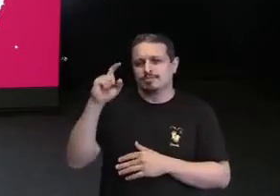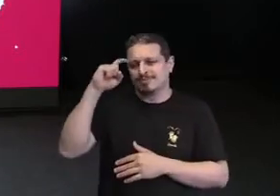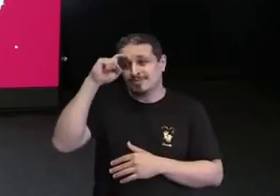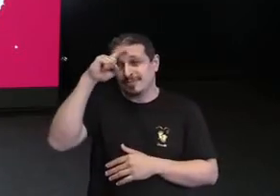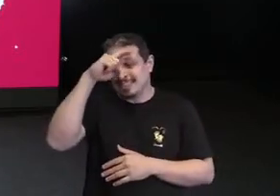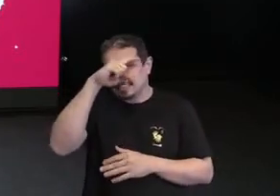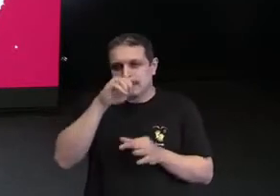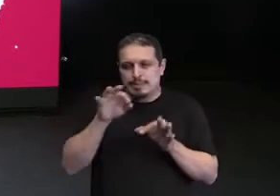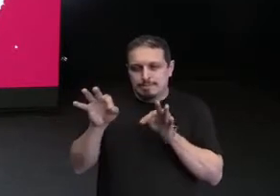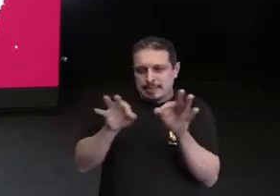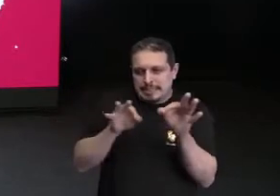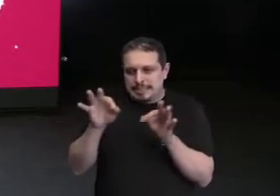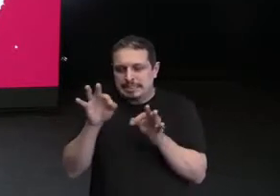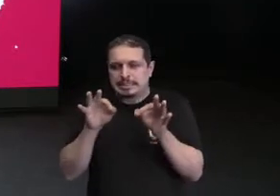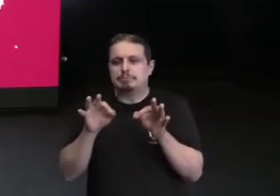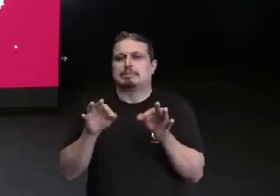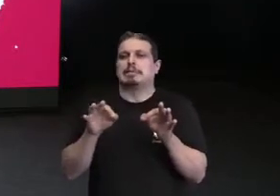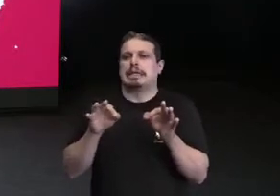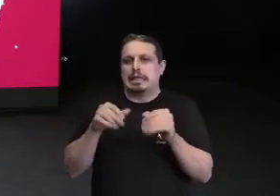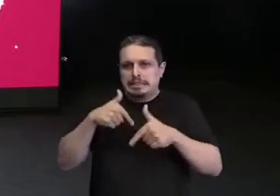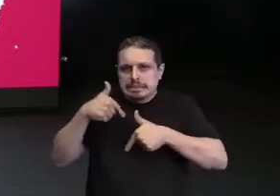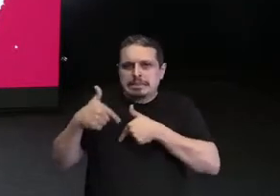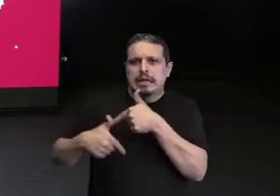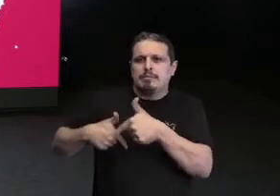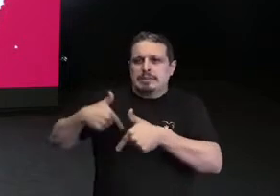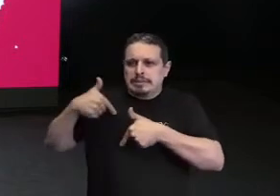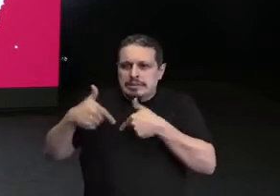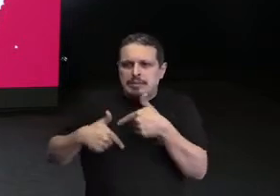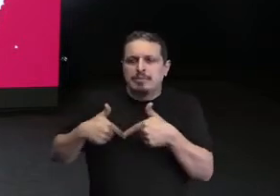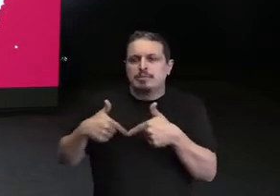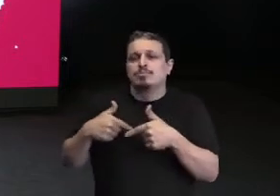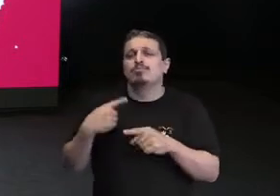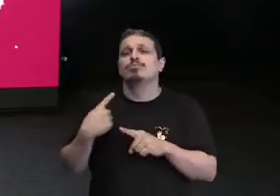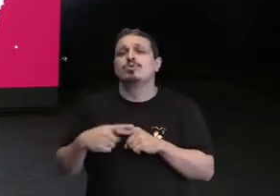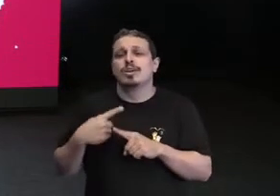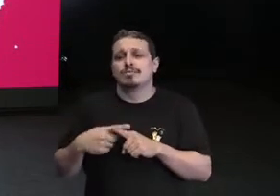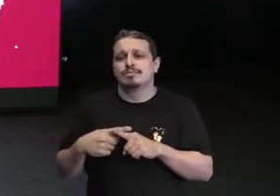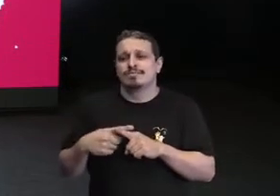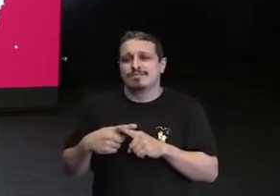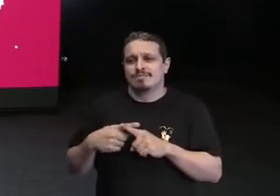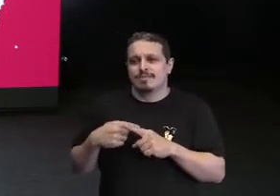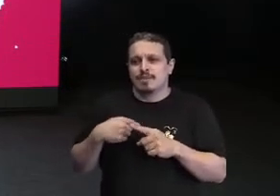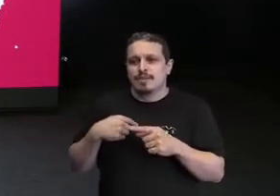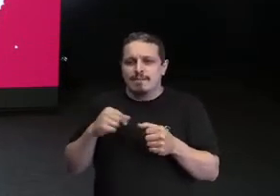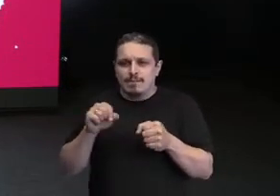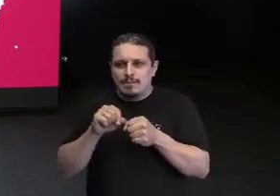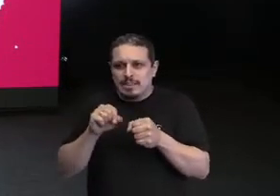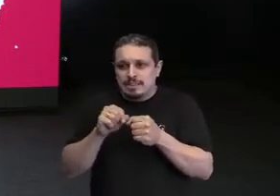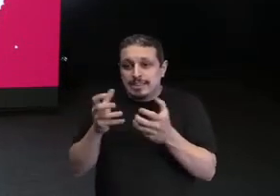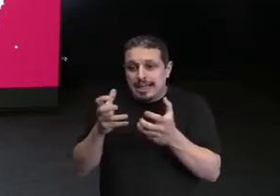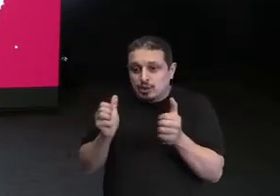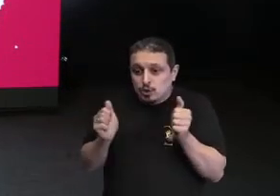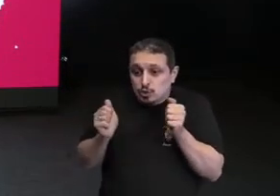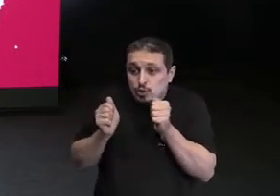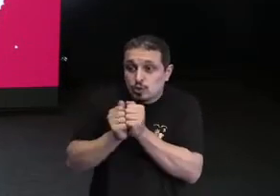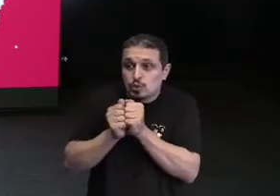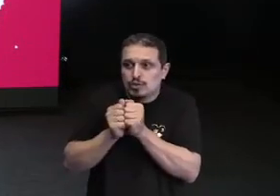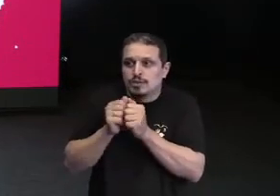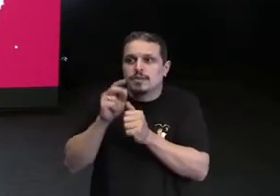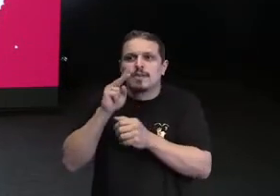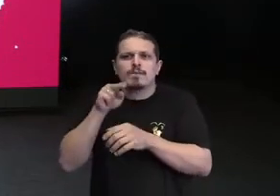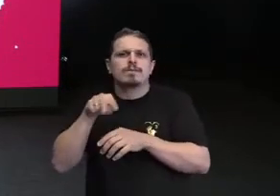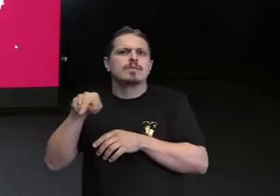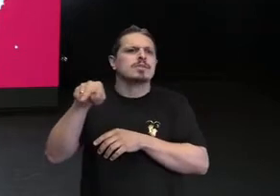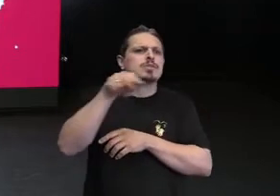de carreira. Qual que era o meu plano de carreira? Fazer com que as pessoas vissem que eu queria fazer audiovisual. Porque, lá em